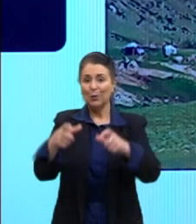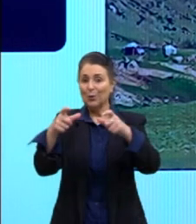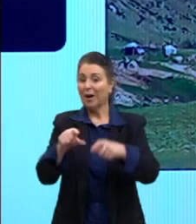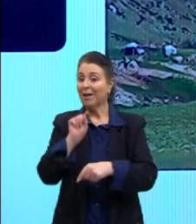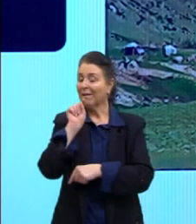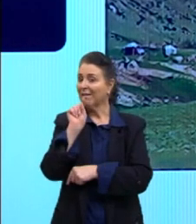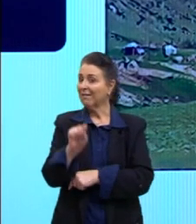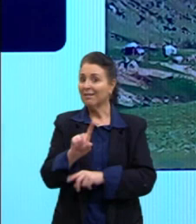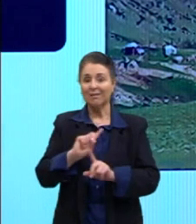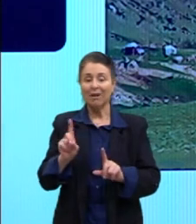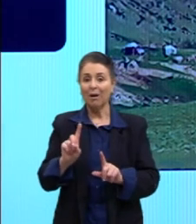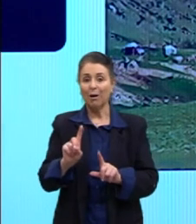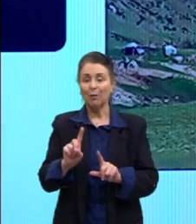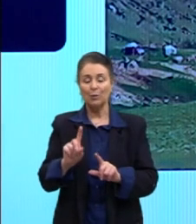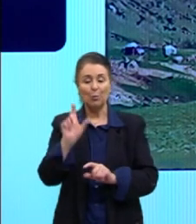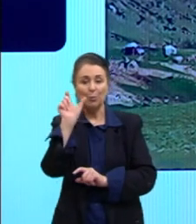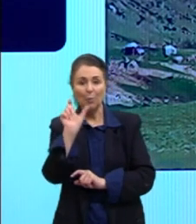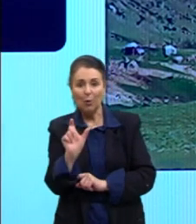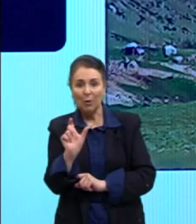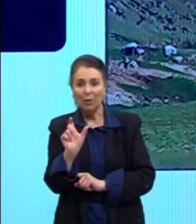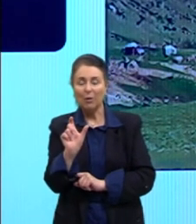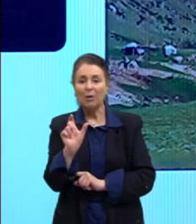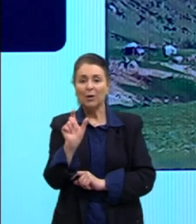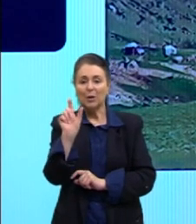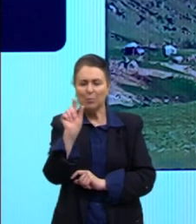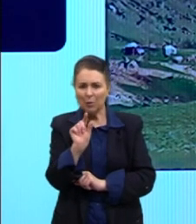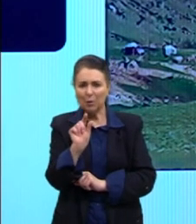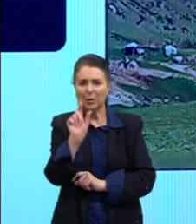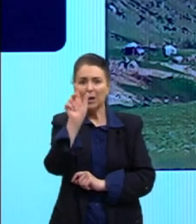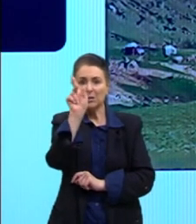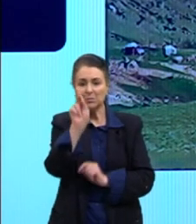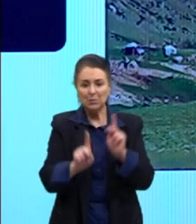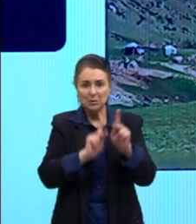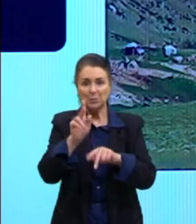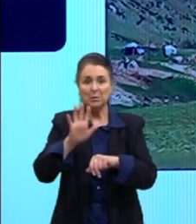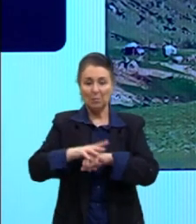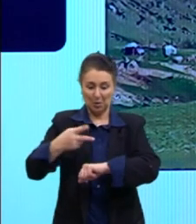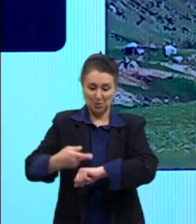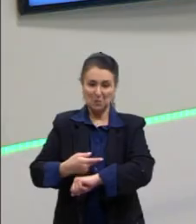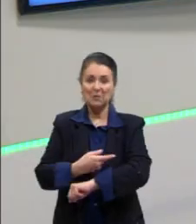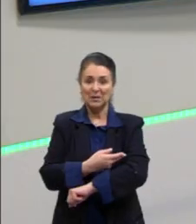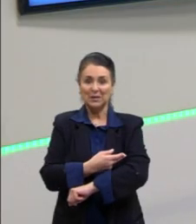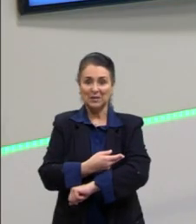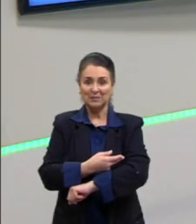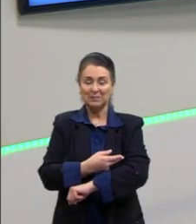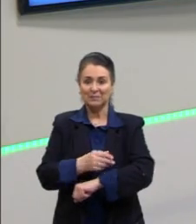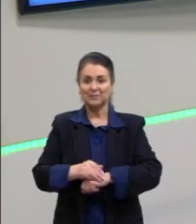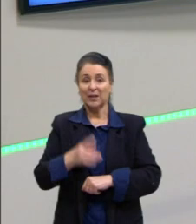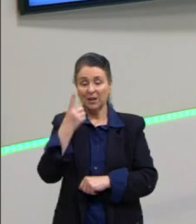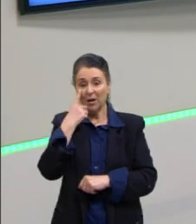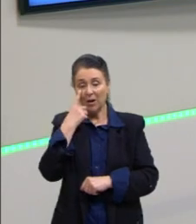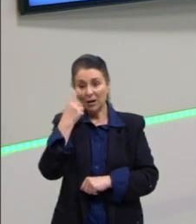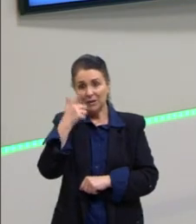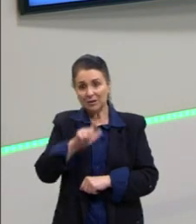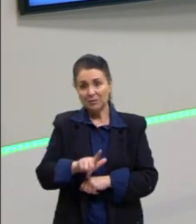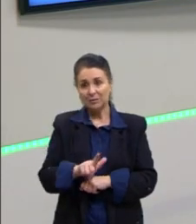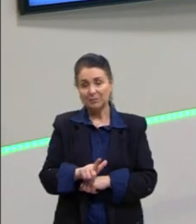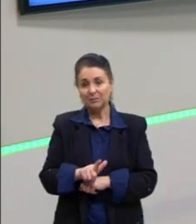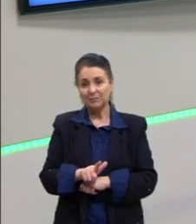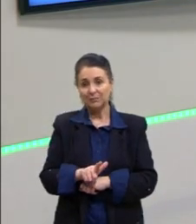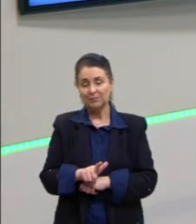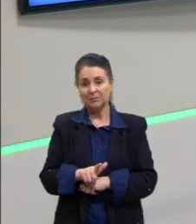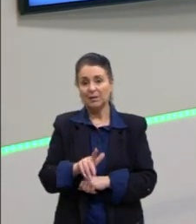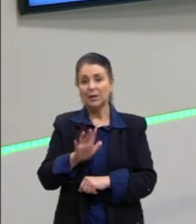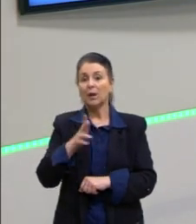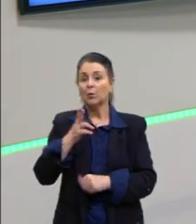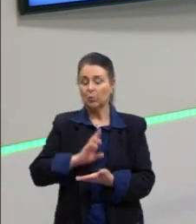cá, que é bem diferente, né? Uma imagem até bem peculiar. Tá, meninos e meninas? Vamos passar